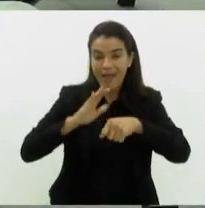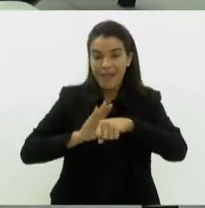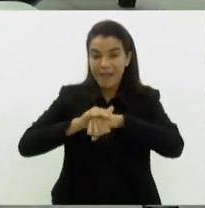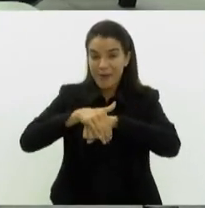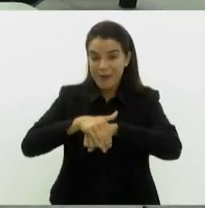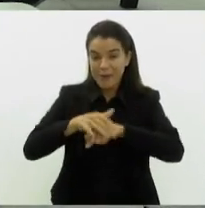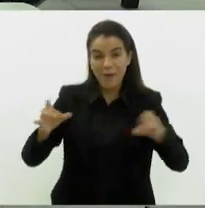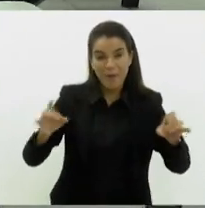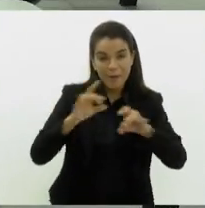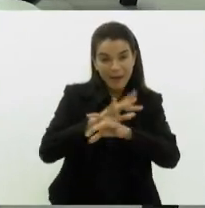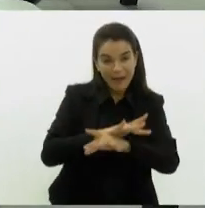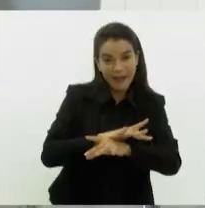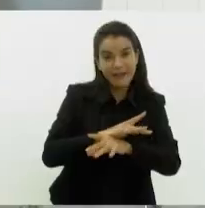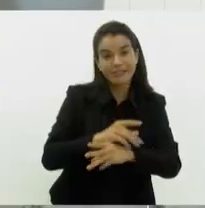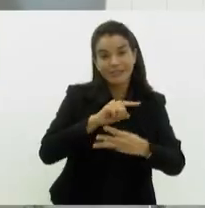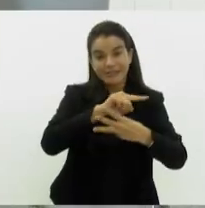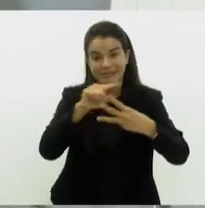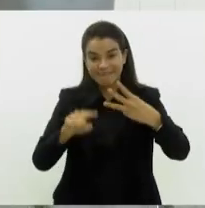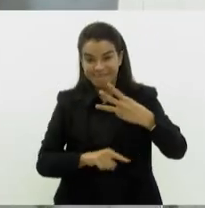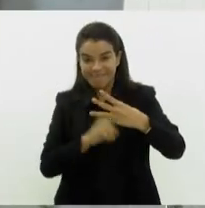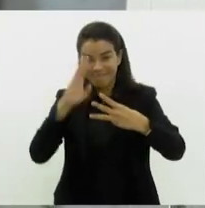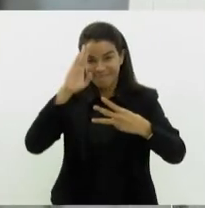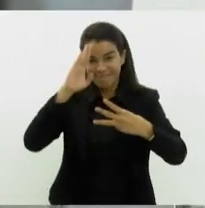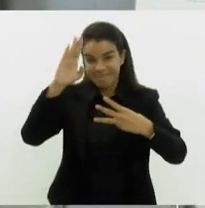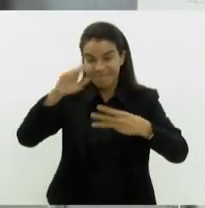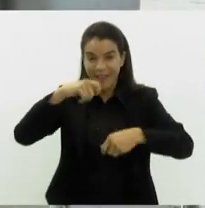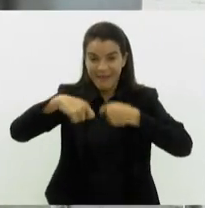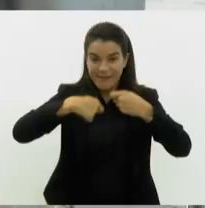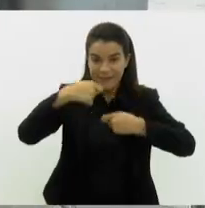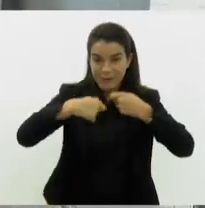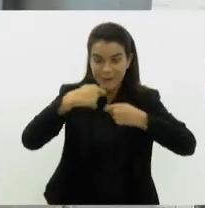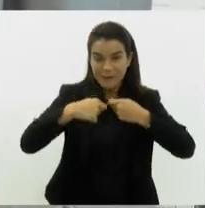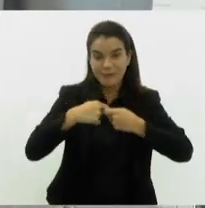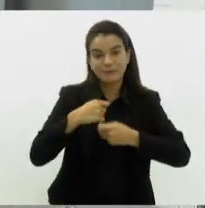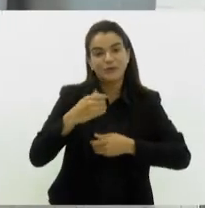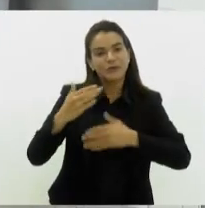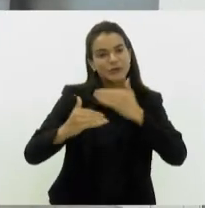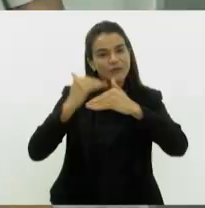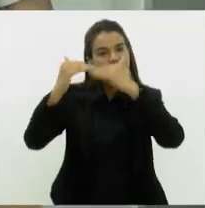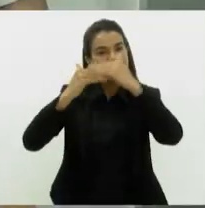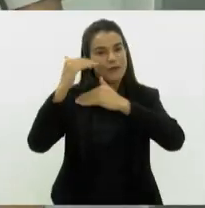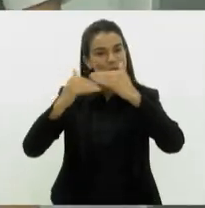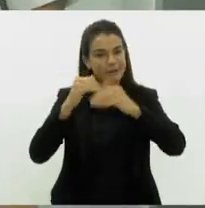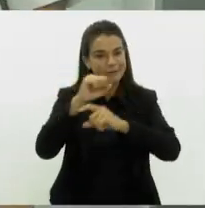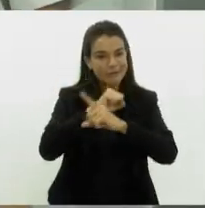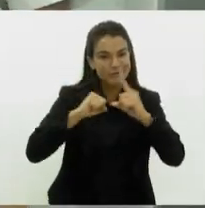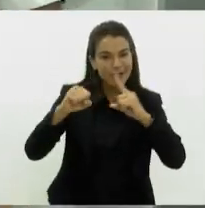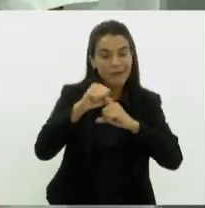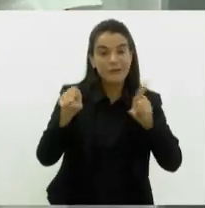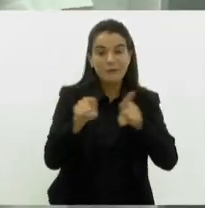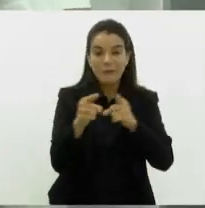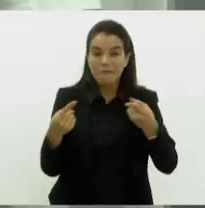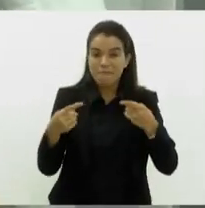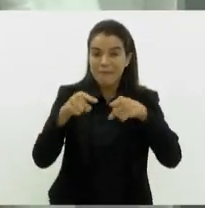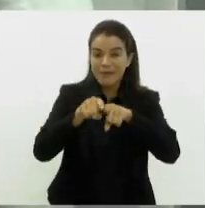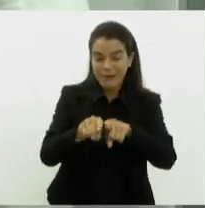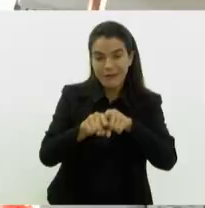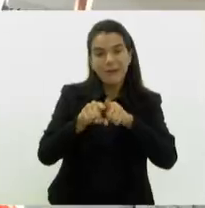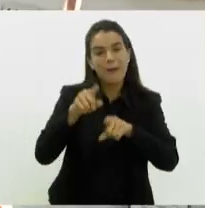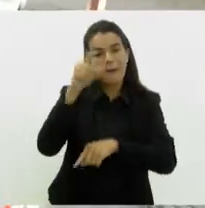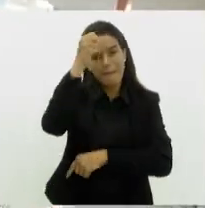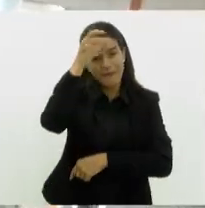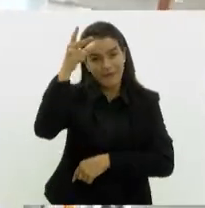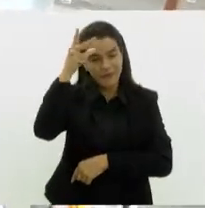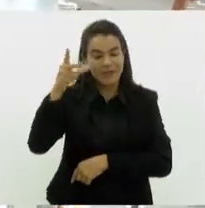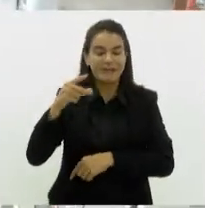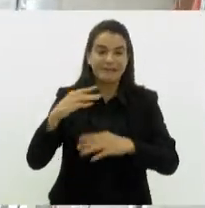três principais refeições do dia. Administrado pela Secretaria de Desenvolvimento Social e Direitos Humanos, em parceria com a Prefeitura da cidade,